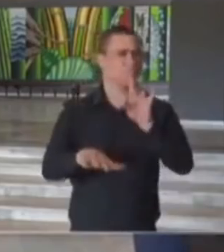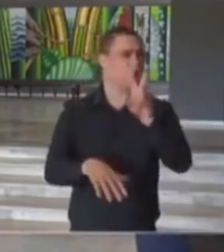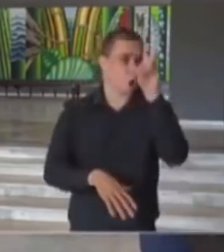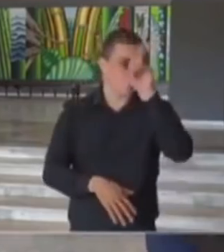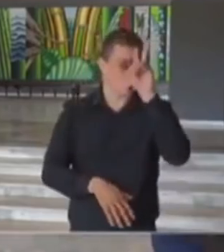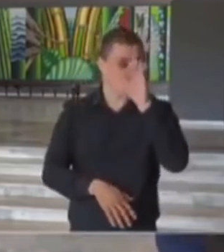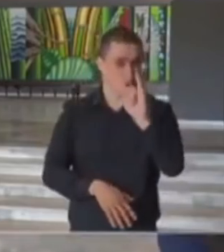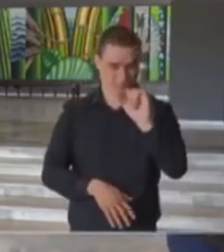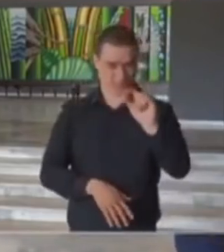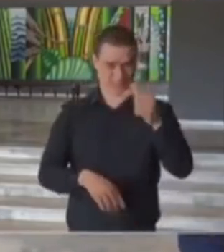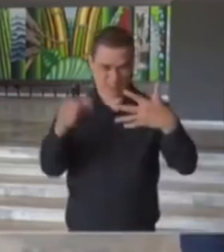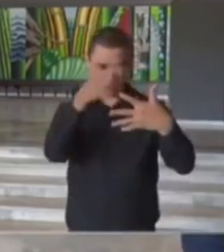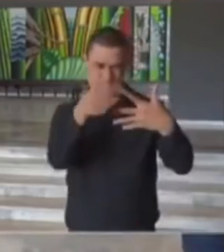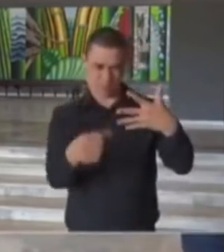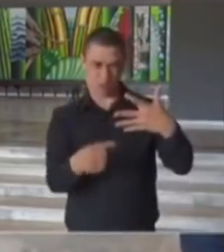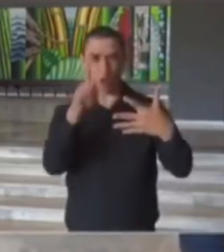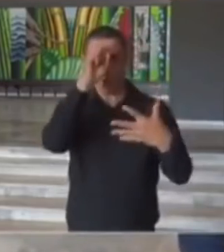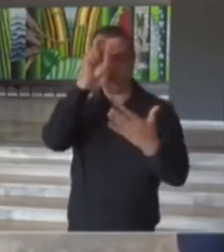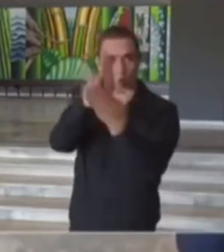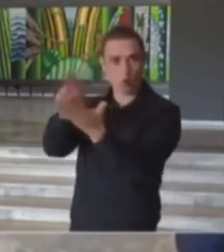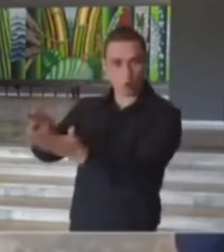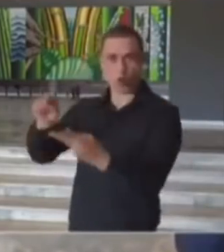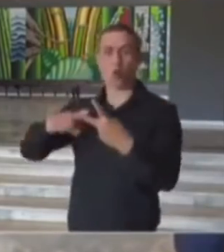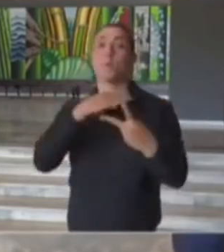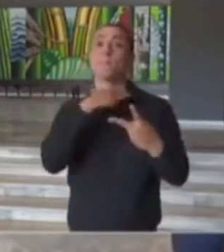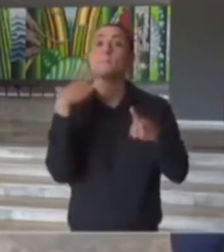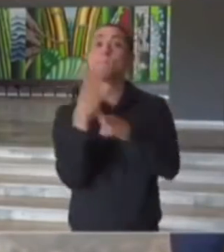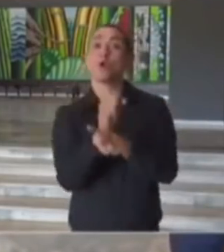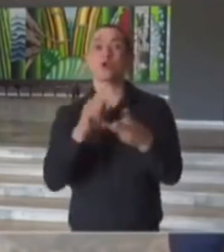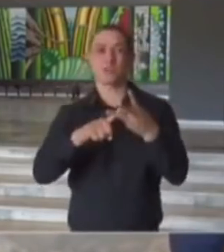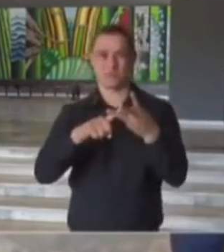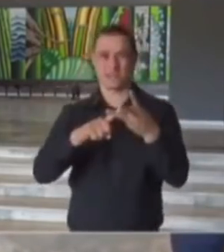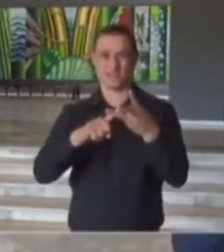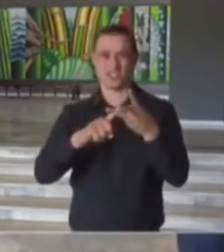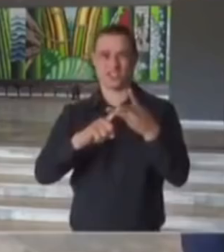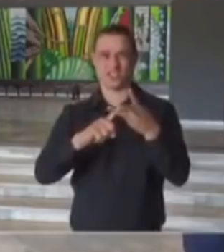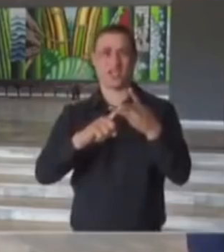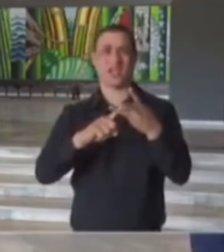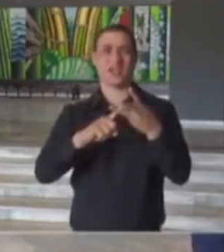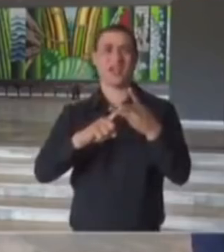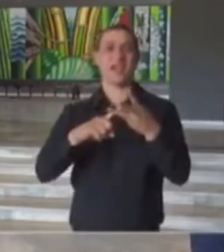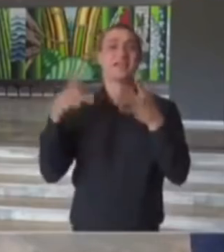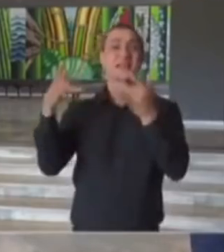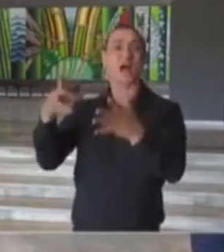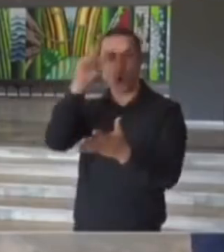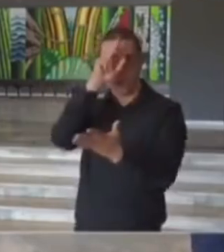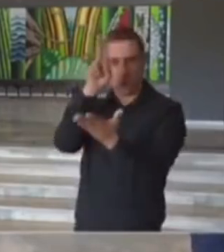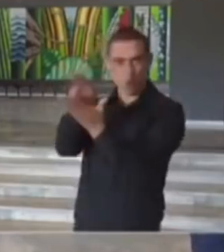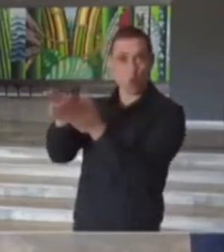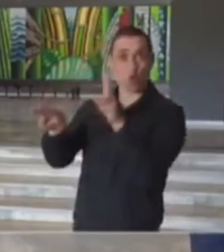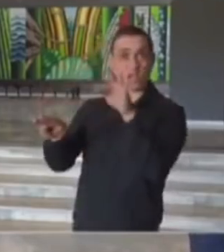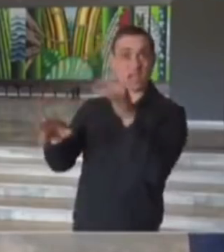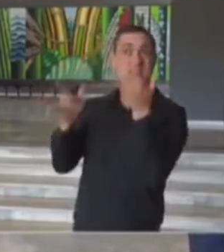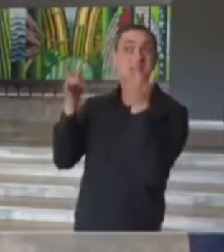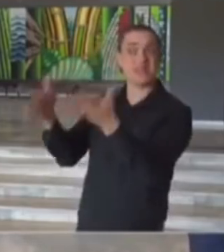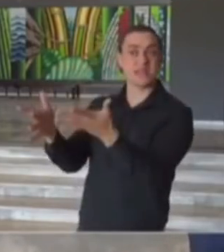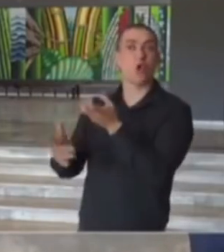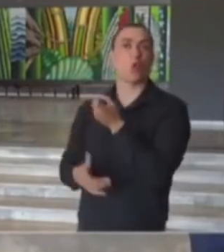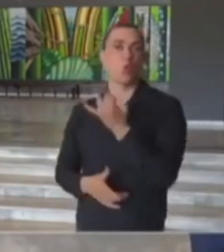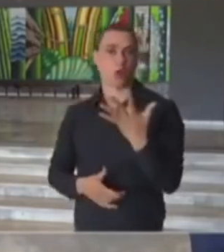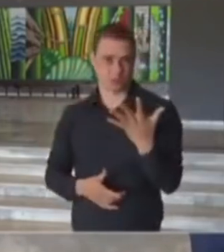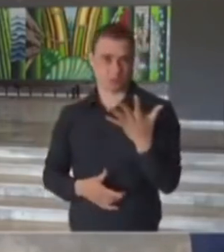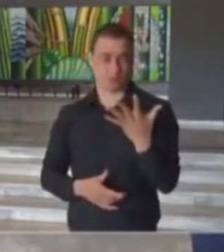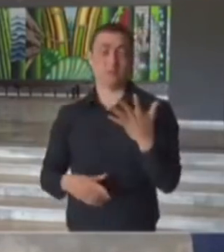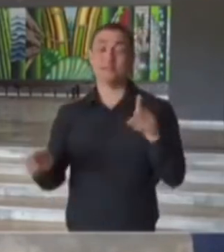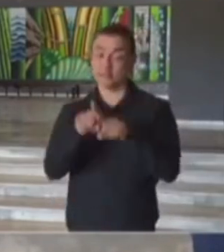lembrar que além do critério internação, óbito e taxa de ociosidade na UTI, além disso